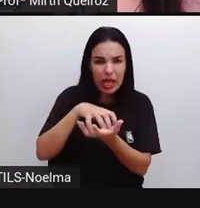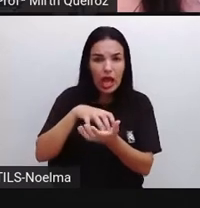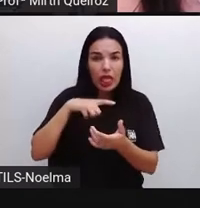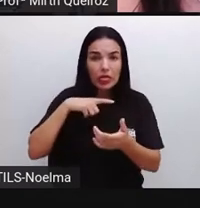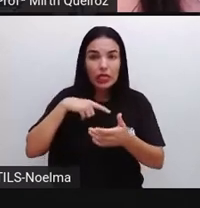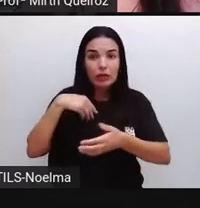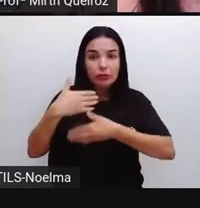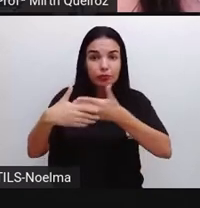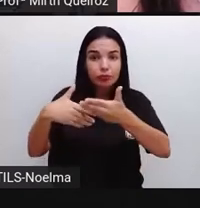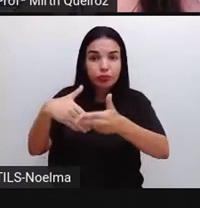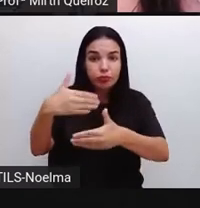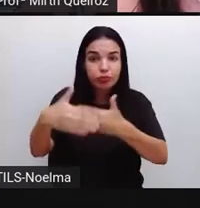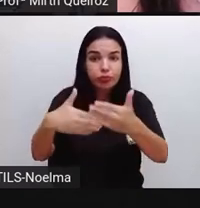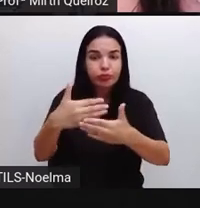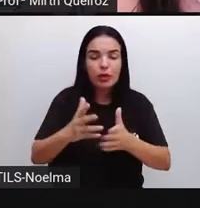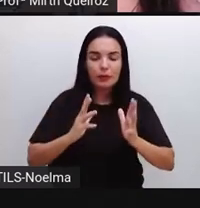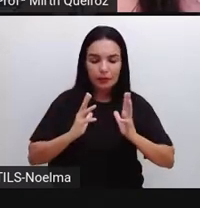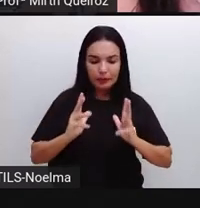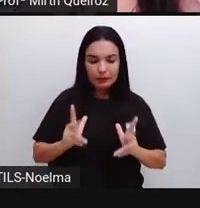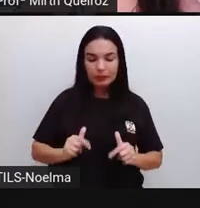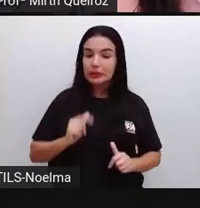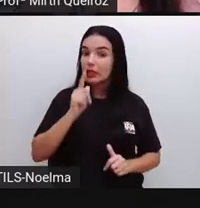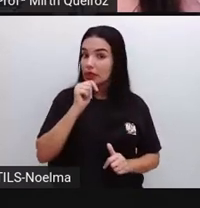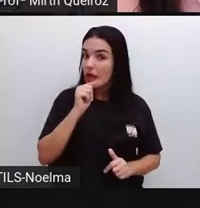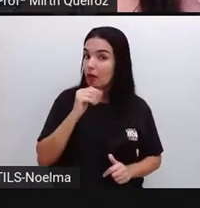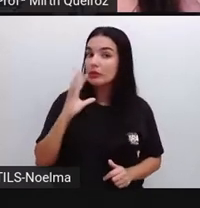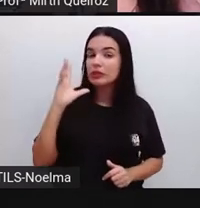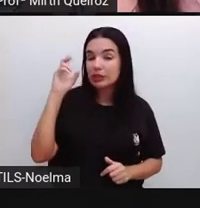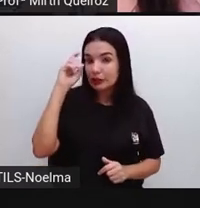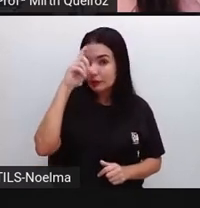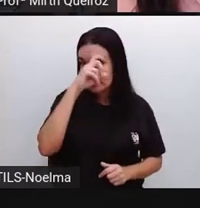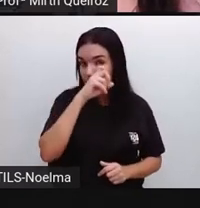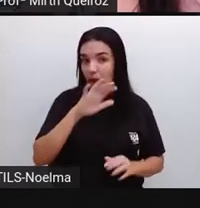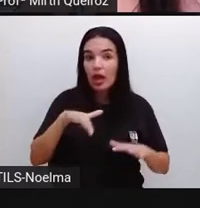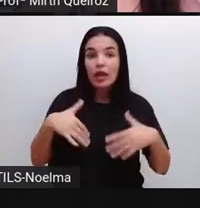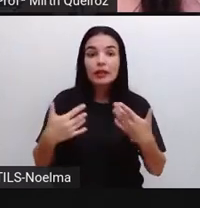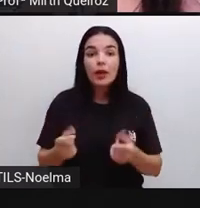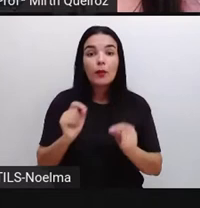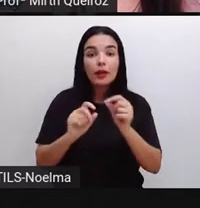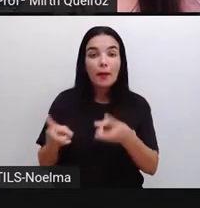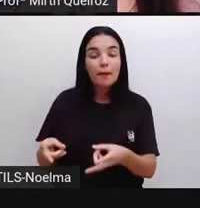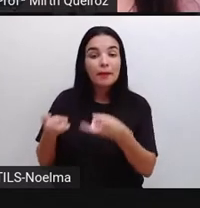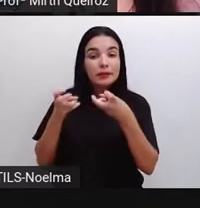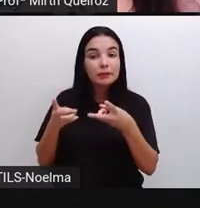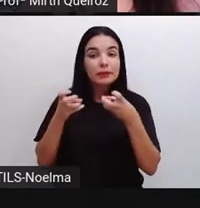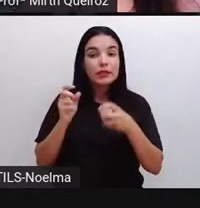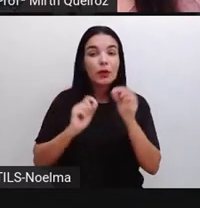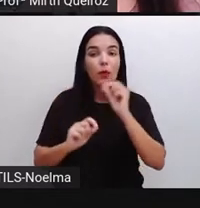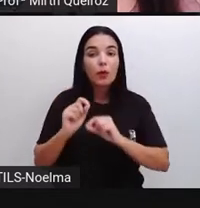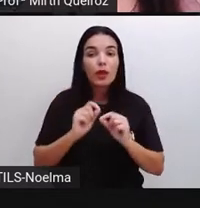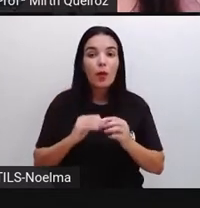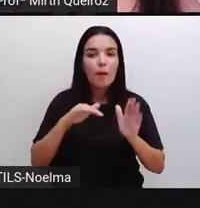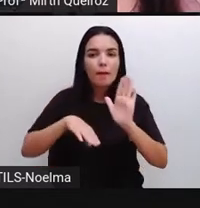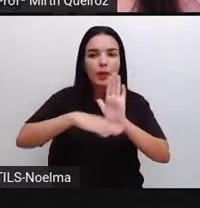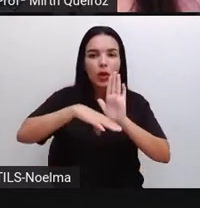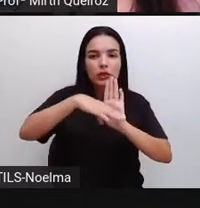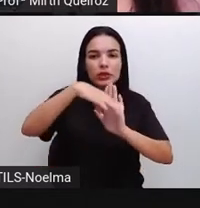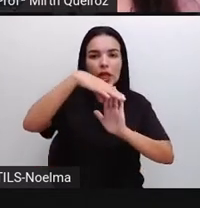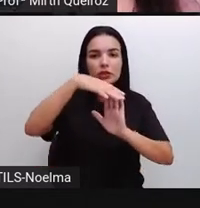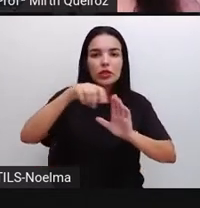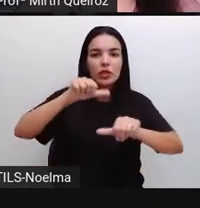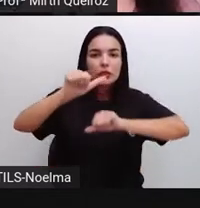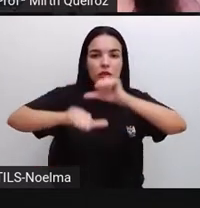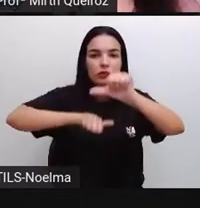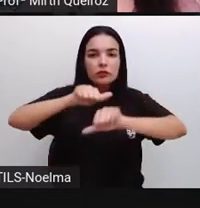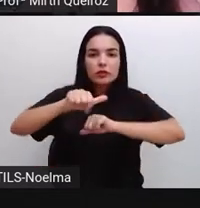perspectiva, o processo de geração das contas de água figura-se como um dos principais para a manutenção da companhia de saneamento